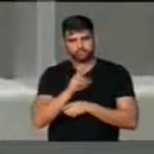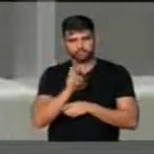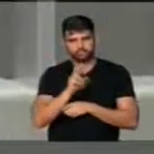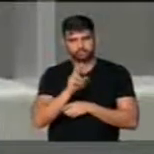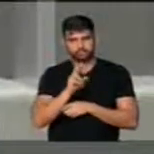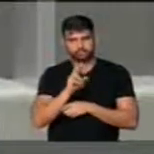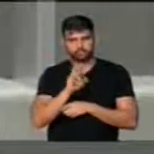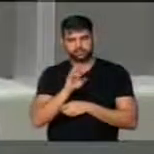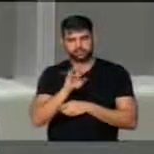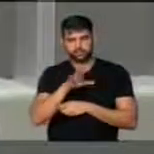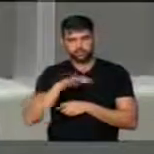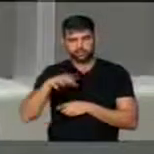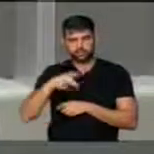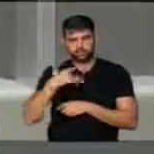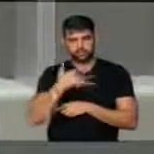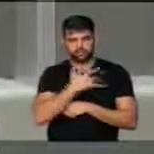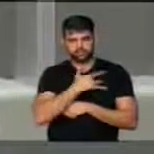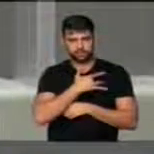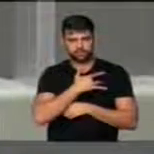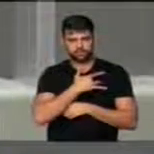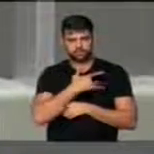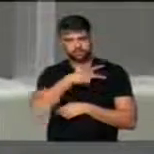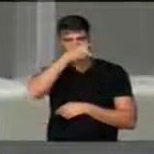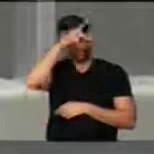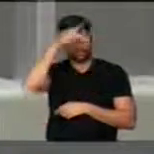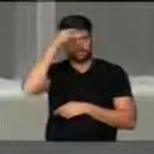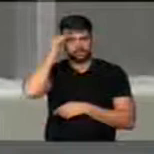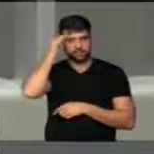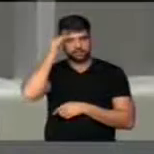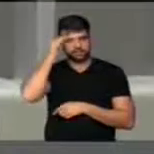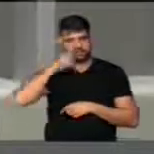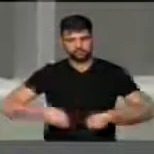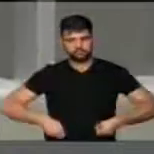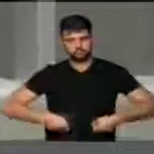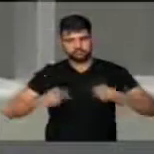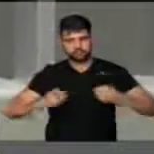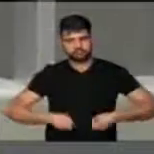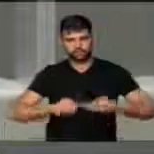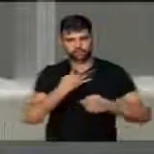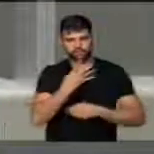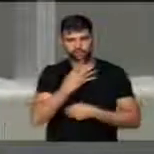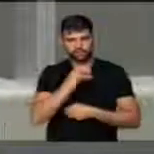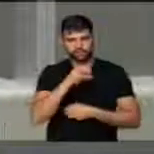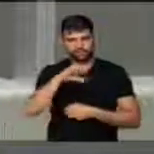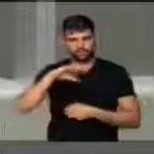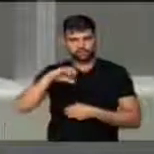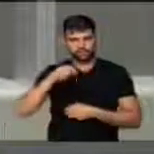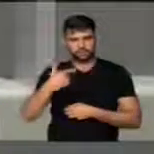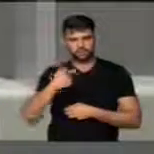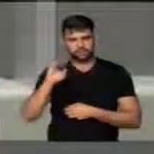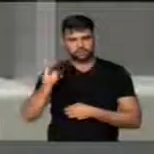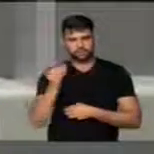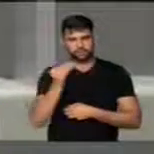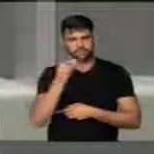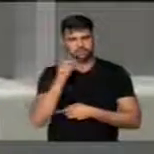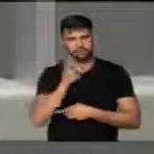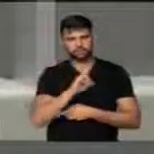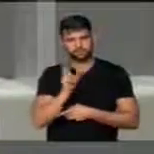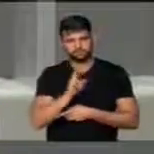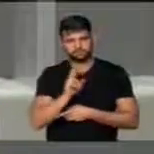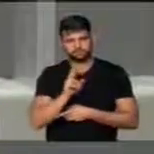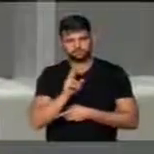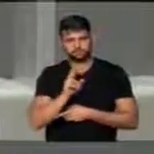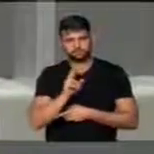E só na área de saúde, o prefeito gastou 492 milhões de reais.